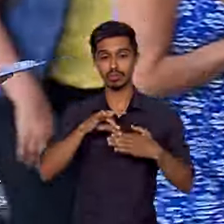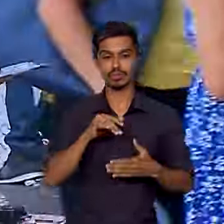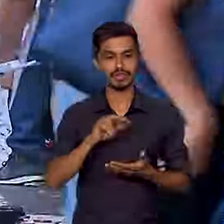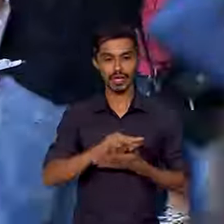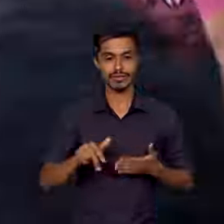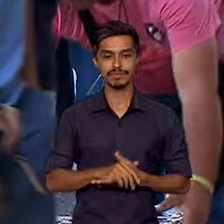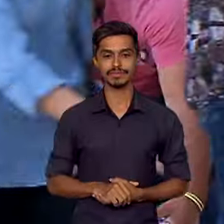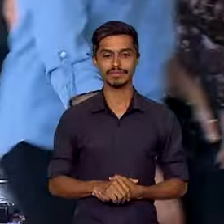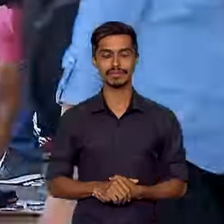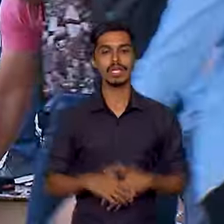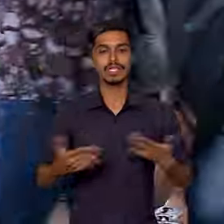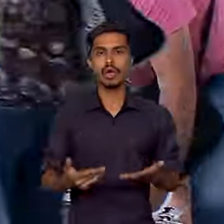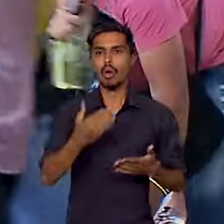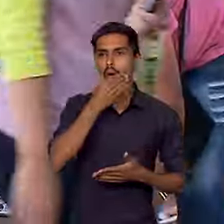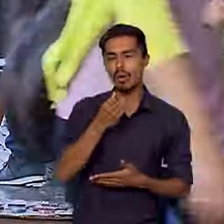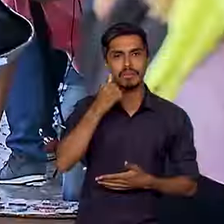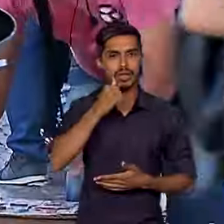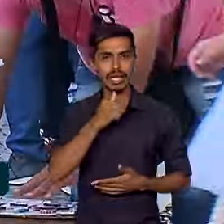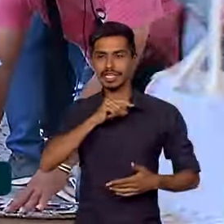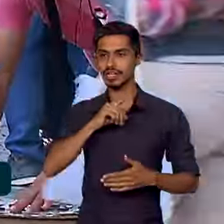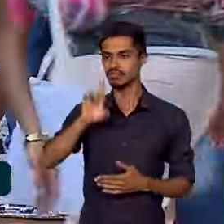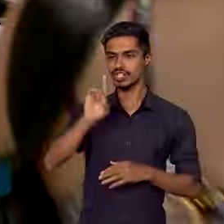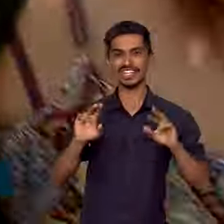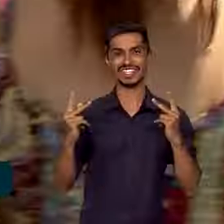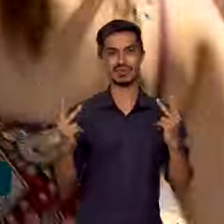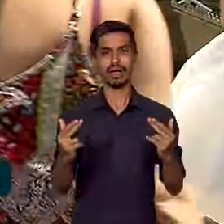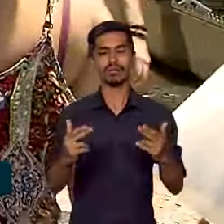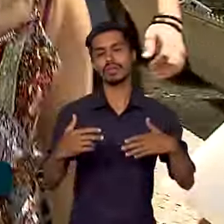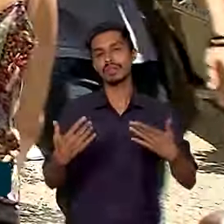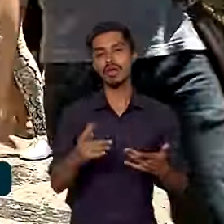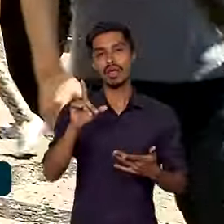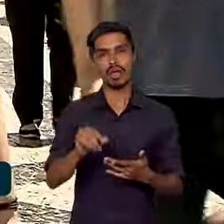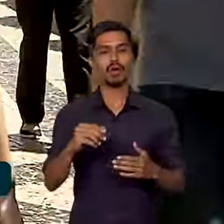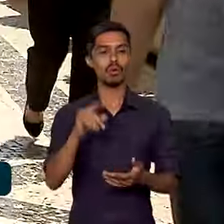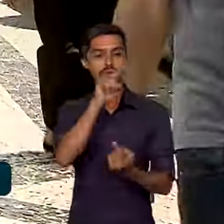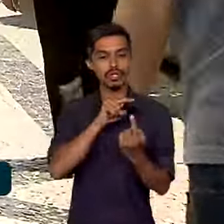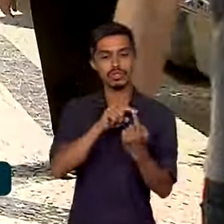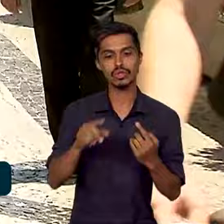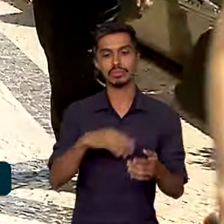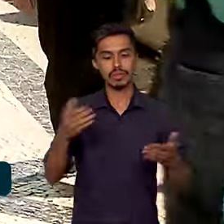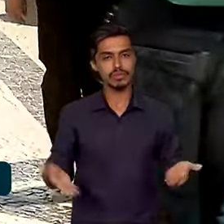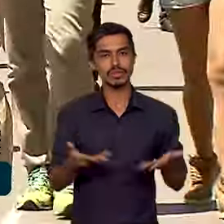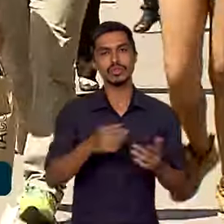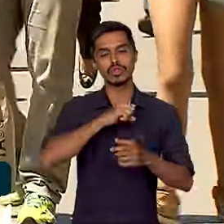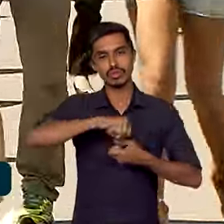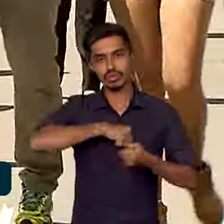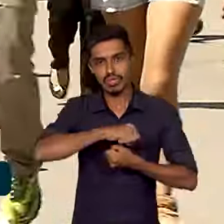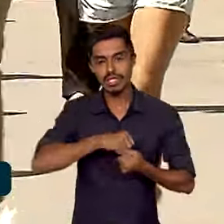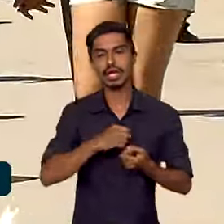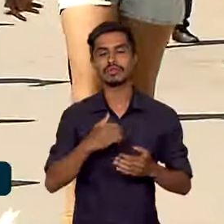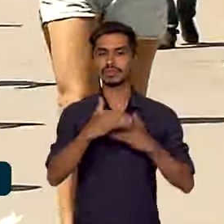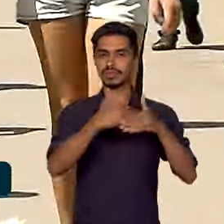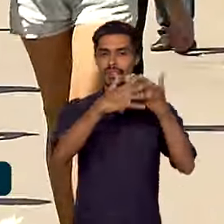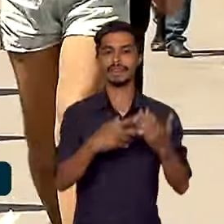Garantir que homens e mulheres tenham os mesmos direitos é um dos objetivos de desenvolvimento sustentável que integra